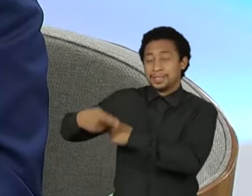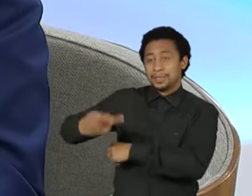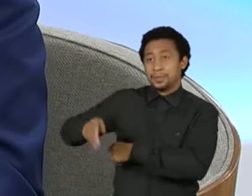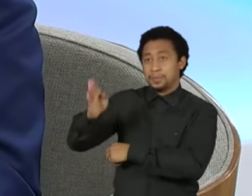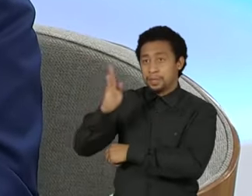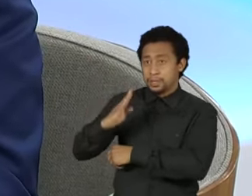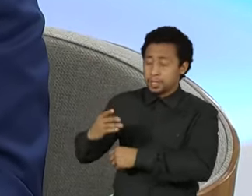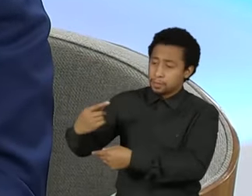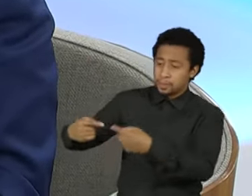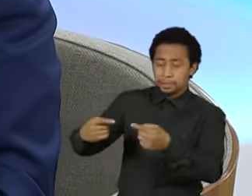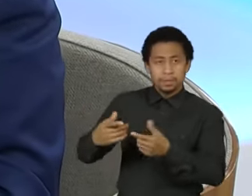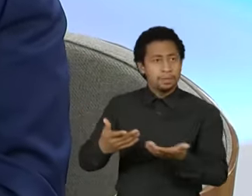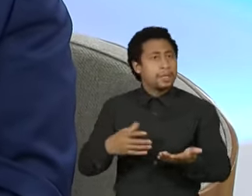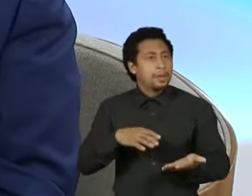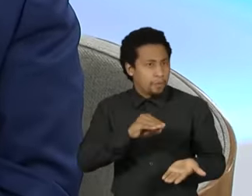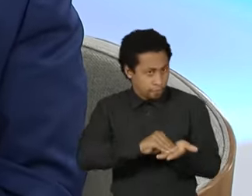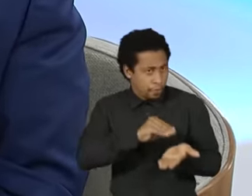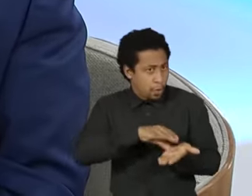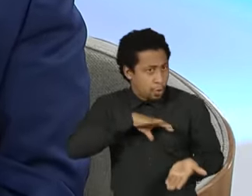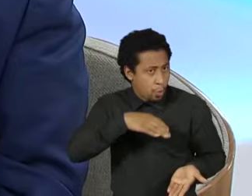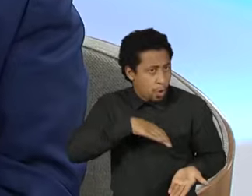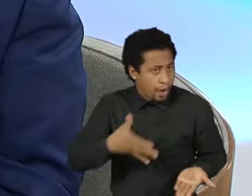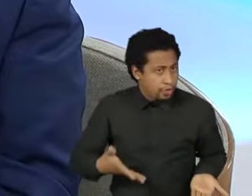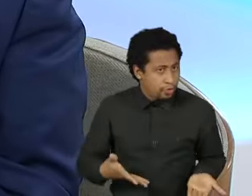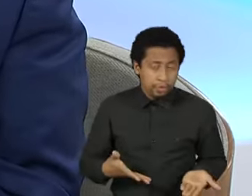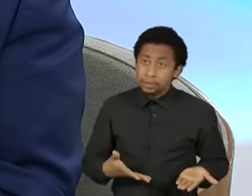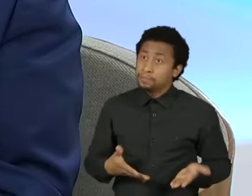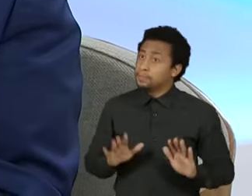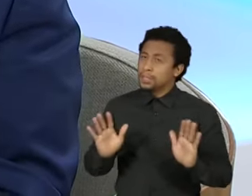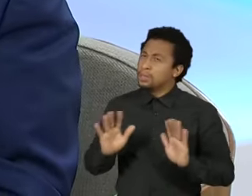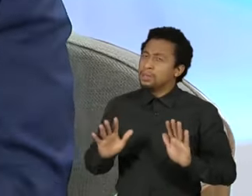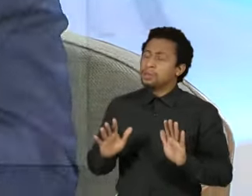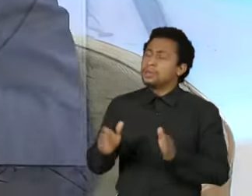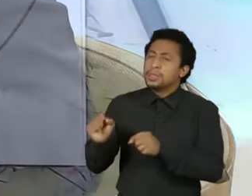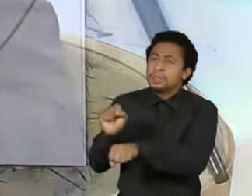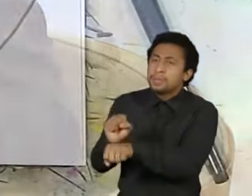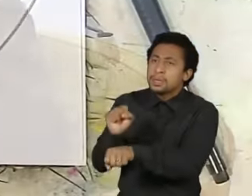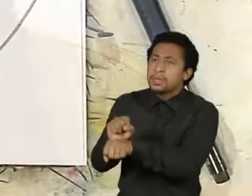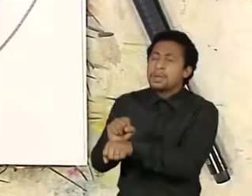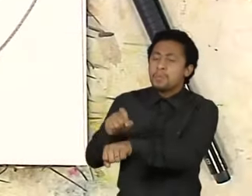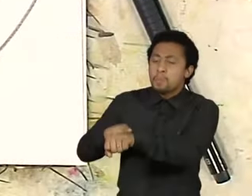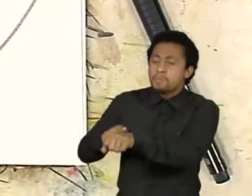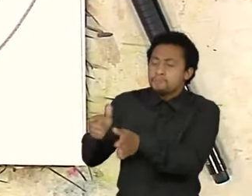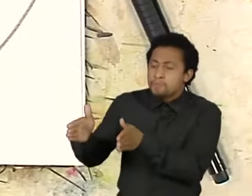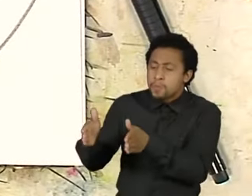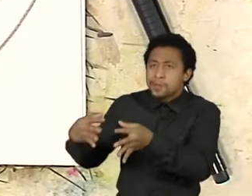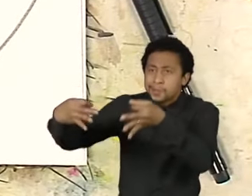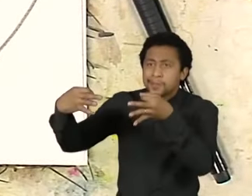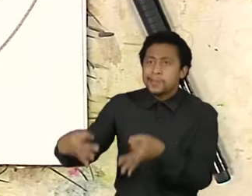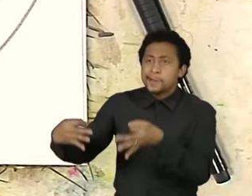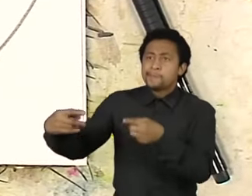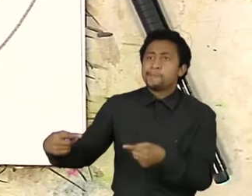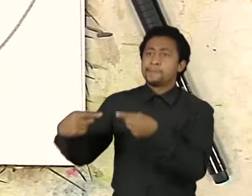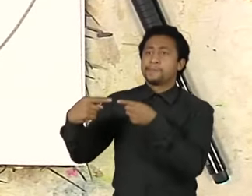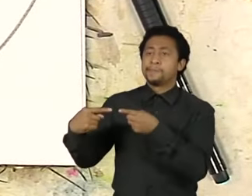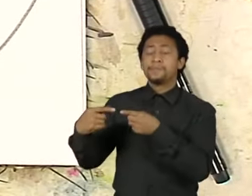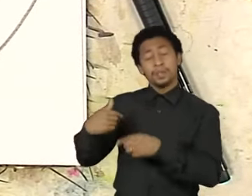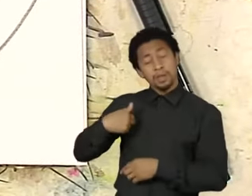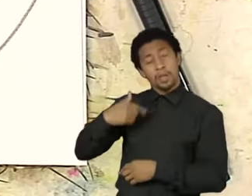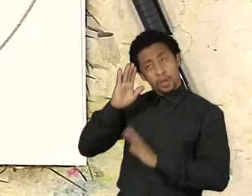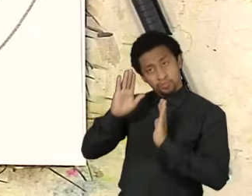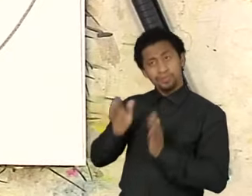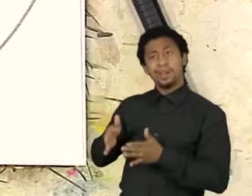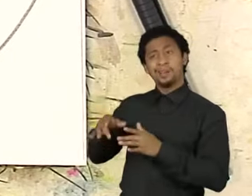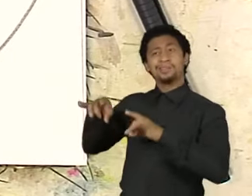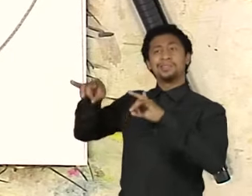Educação, nada. Falta o momento certo. E política é isso. Eu já deixei de disputar a eleição num ciclo e